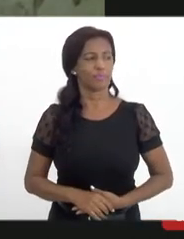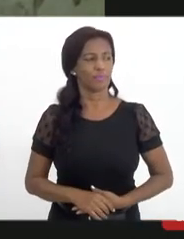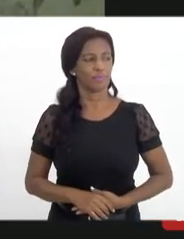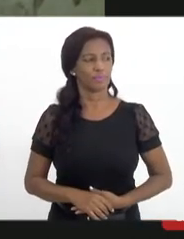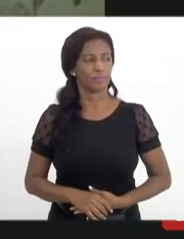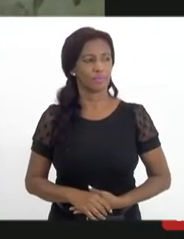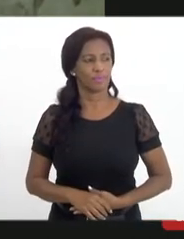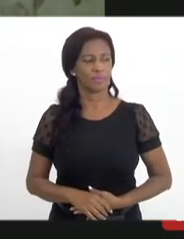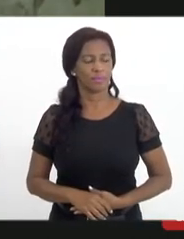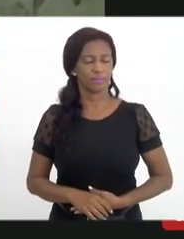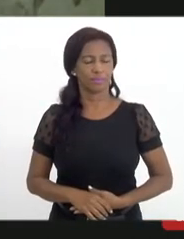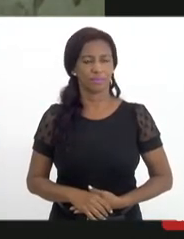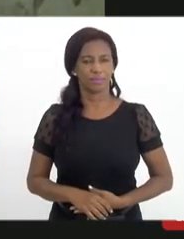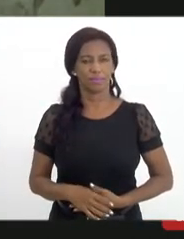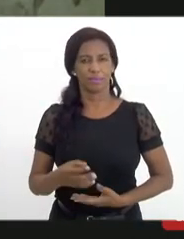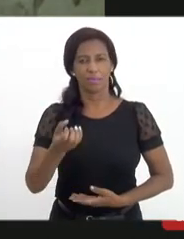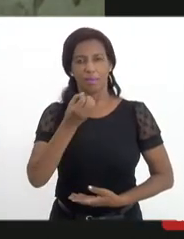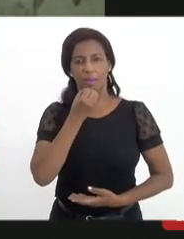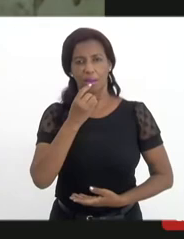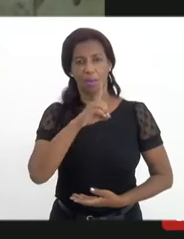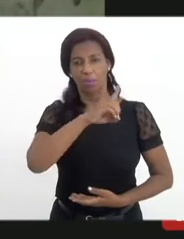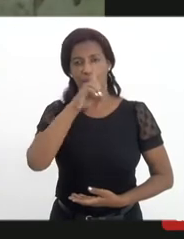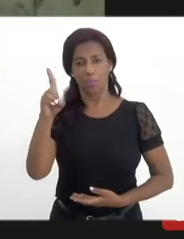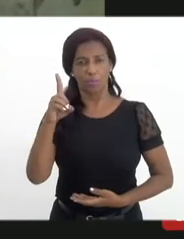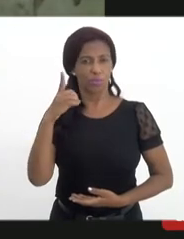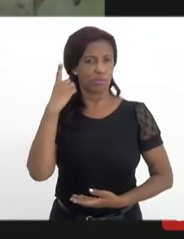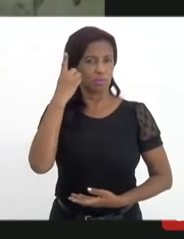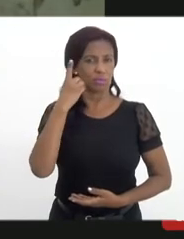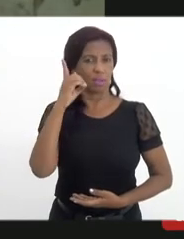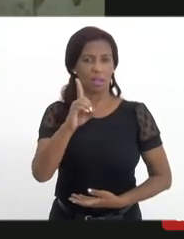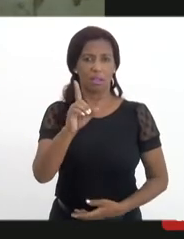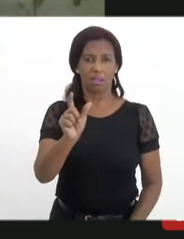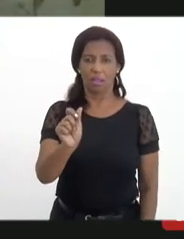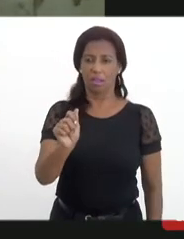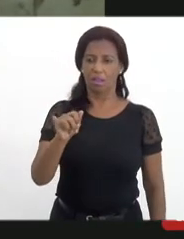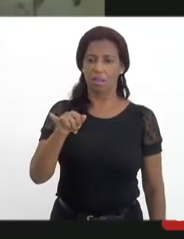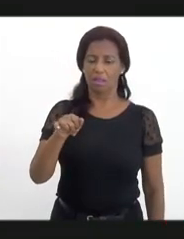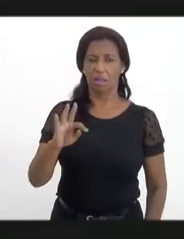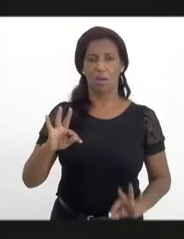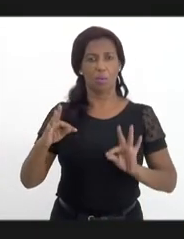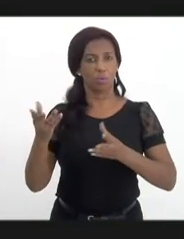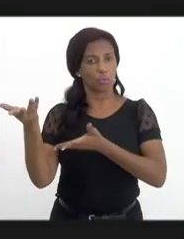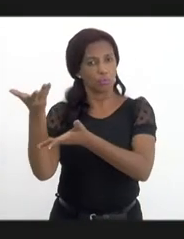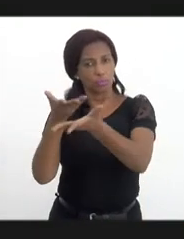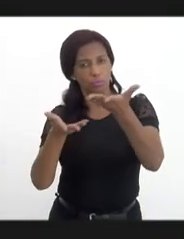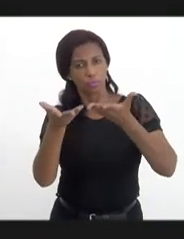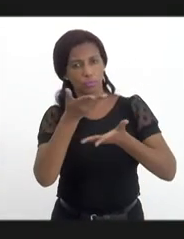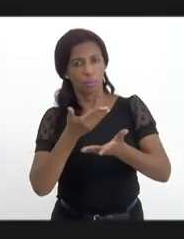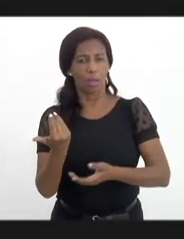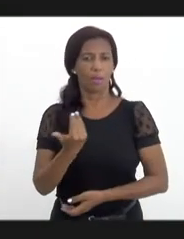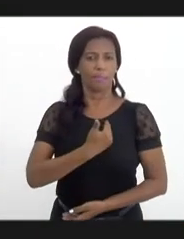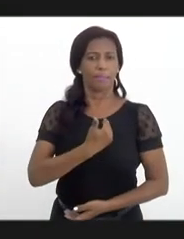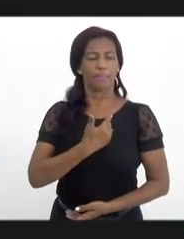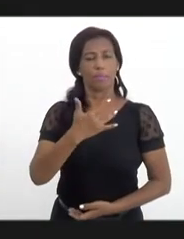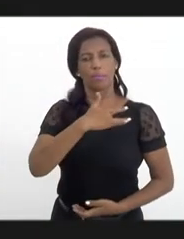Bom dia, deputado Daniel, bom dia a todos os participantes, colegas da saúde,